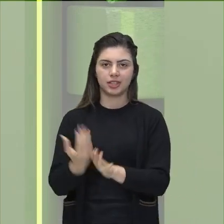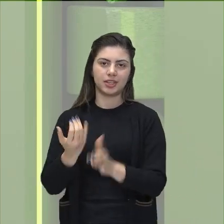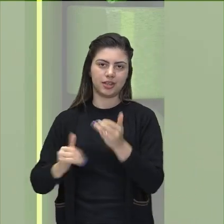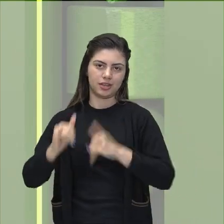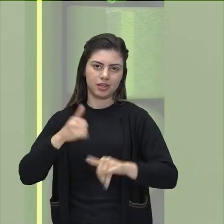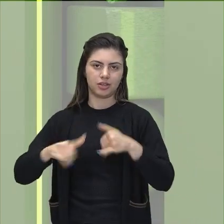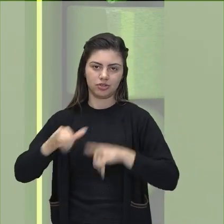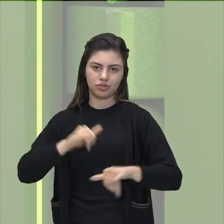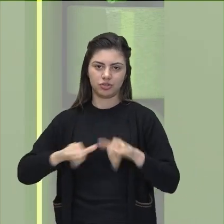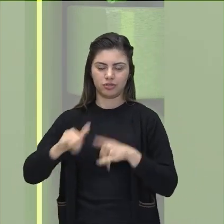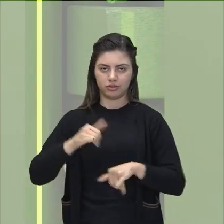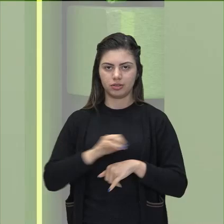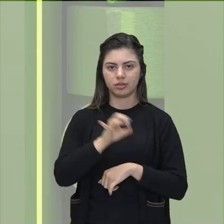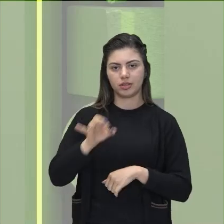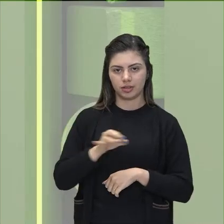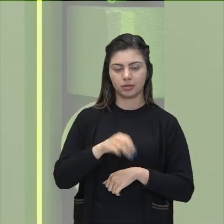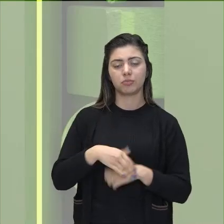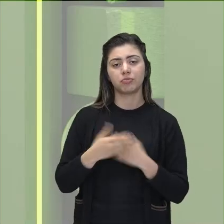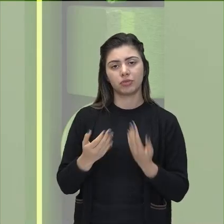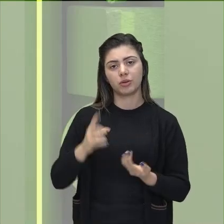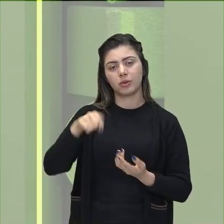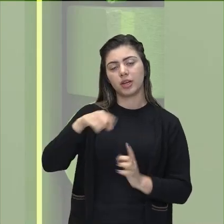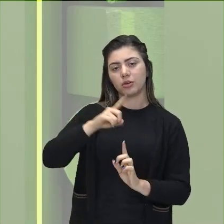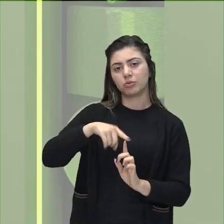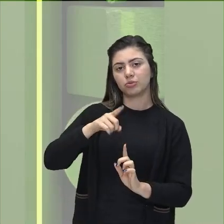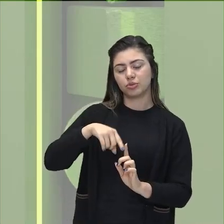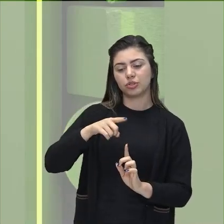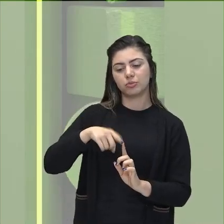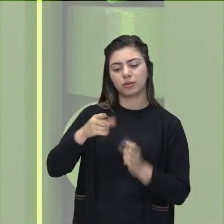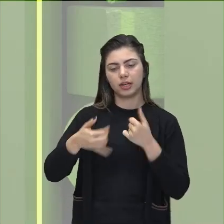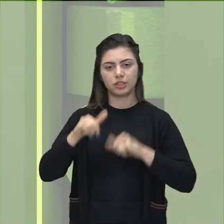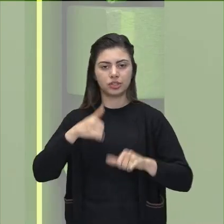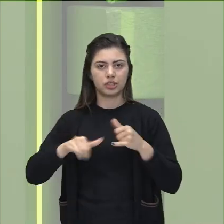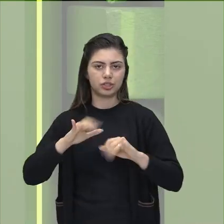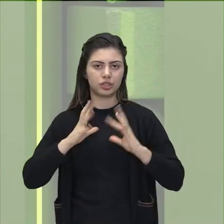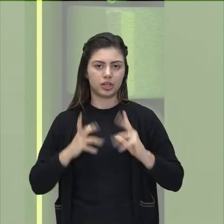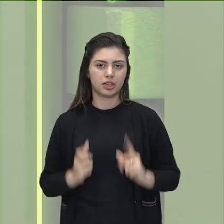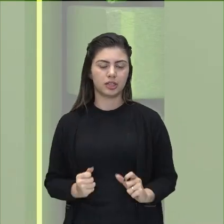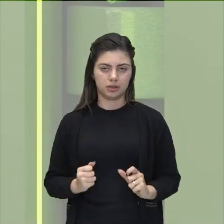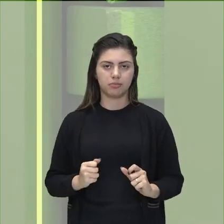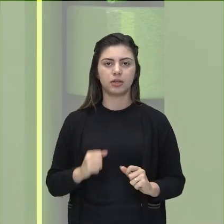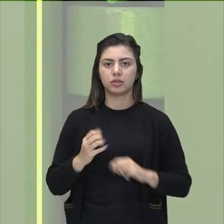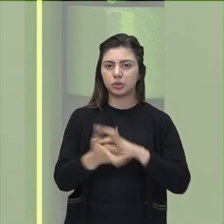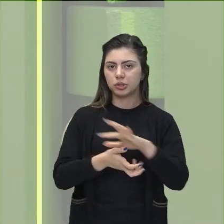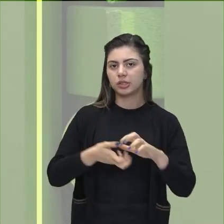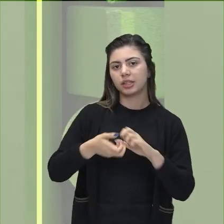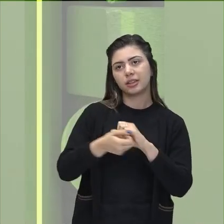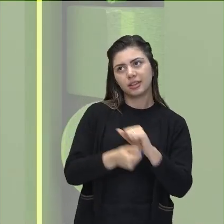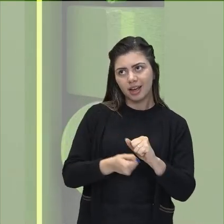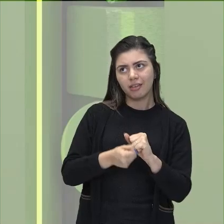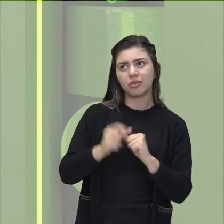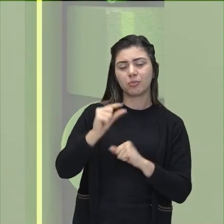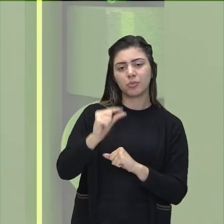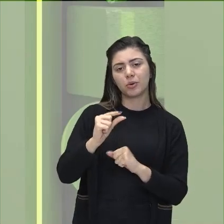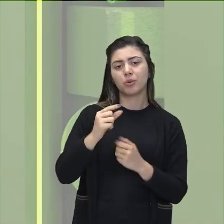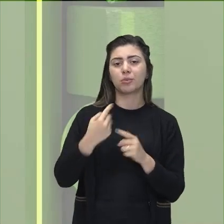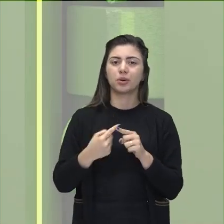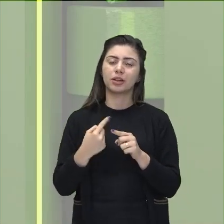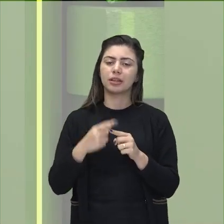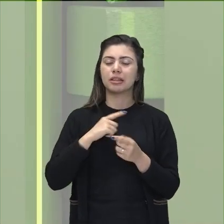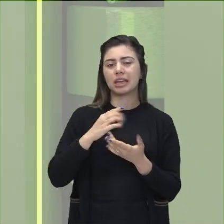fonte renovável, porque aí o movimento das águas está se renovando. Não é tão sustentável assim porque tem alguns